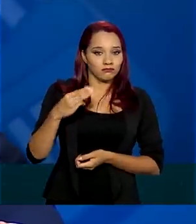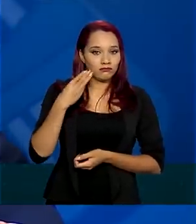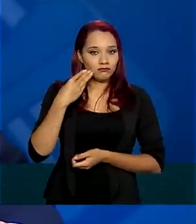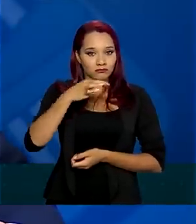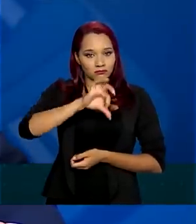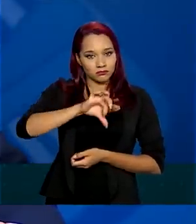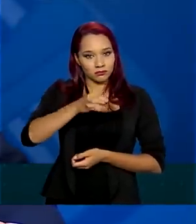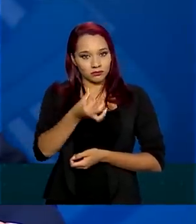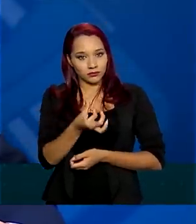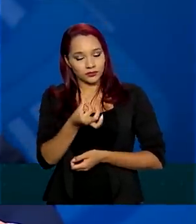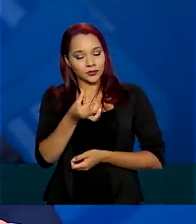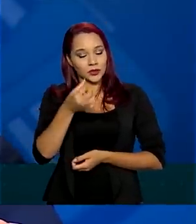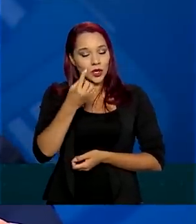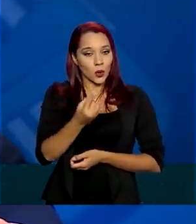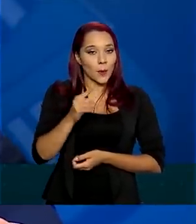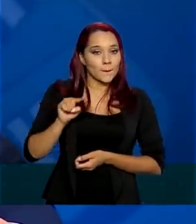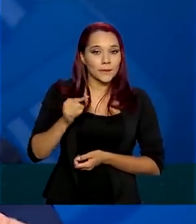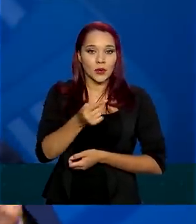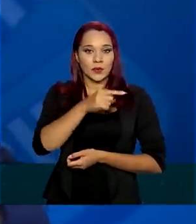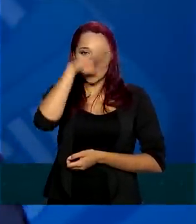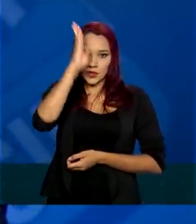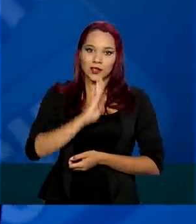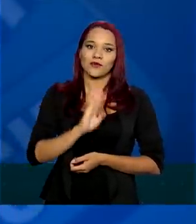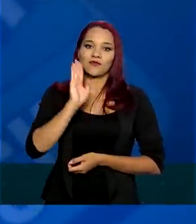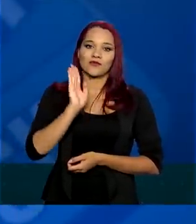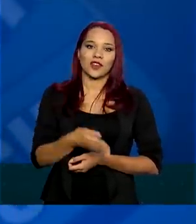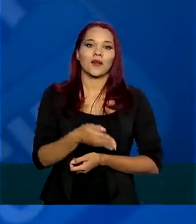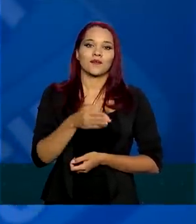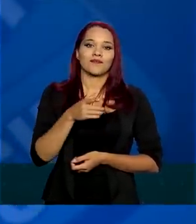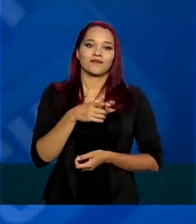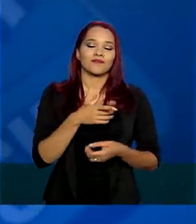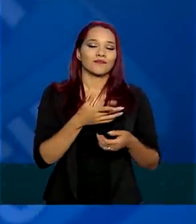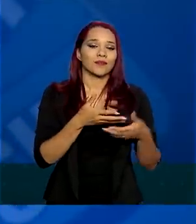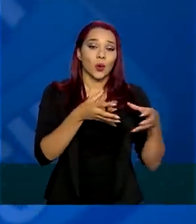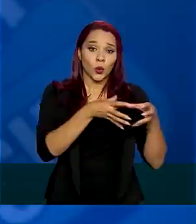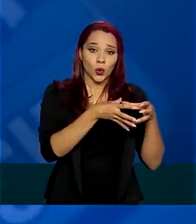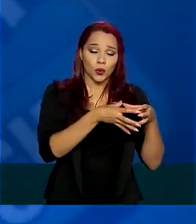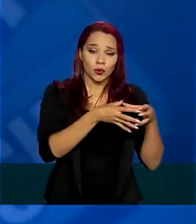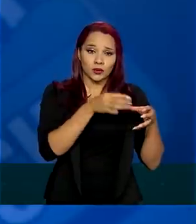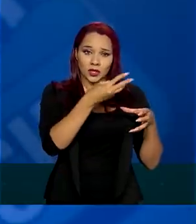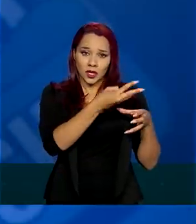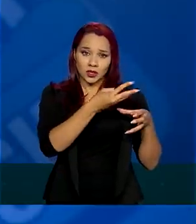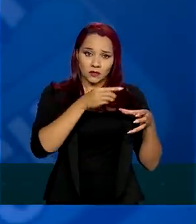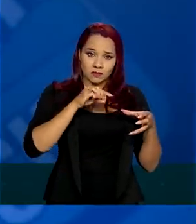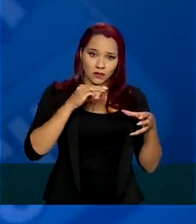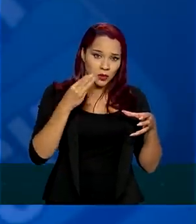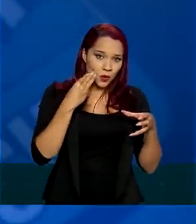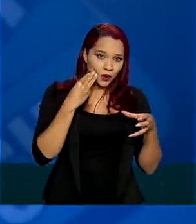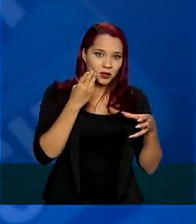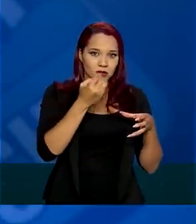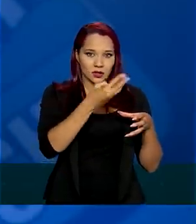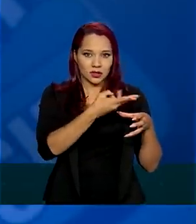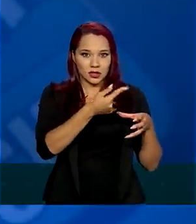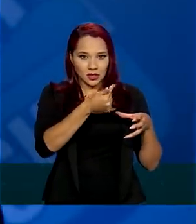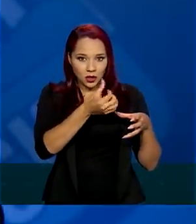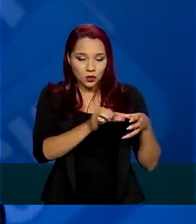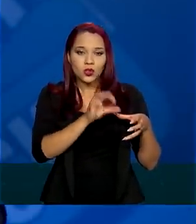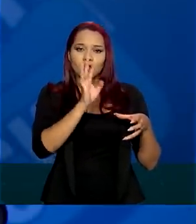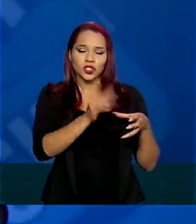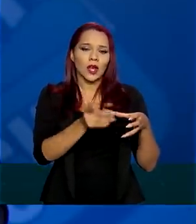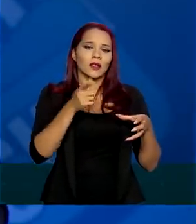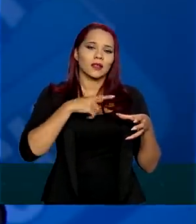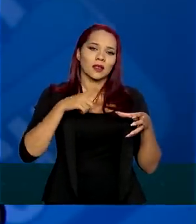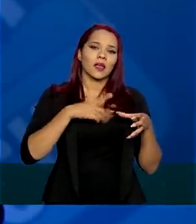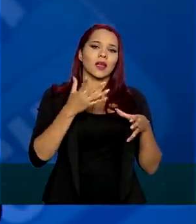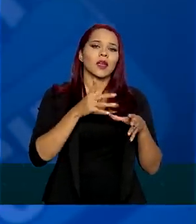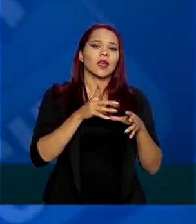mil brasileiros que já estão, uma boa parte deles, esses 3 milhões e 371 mil, estão bancarizados,